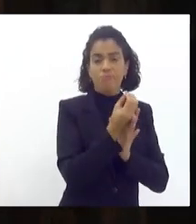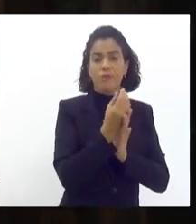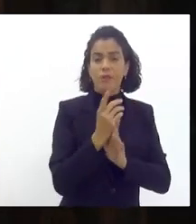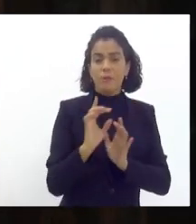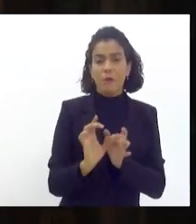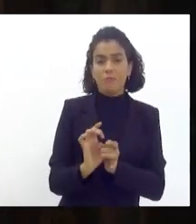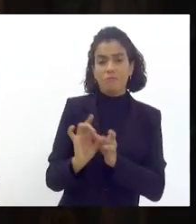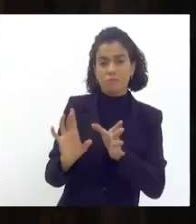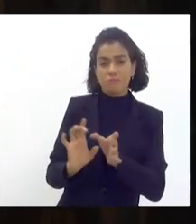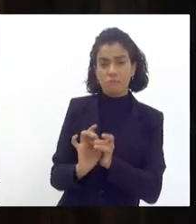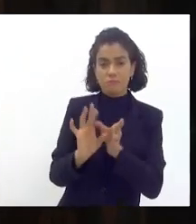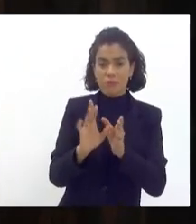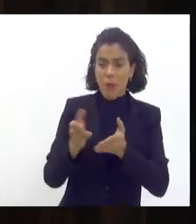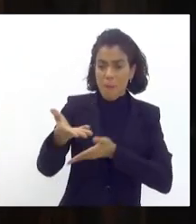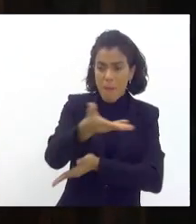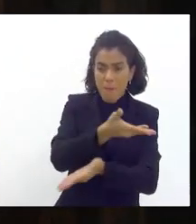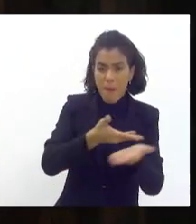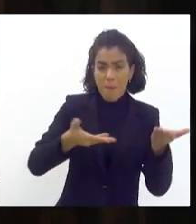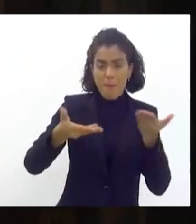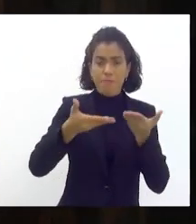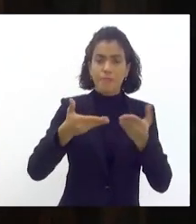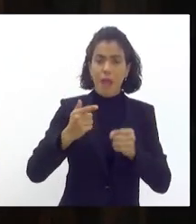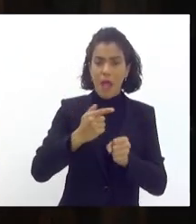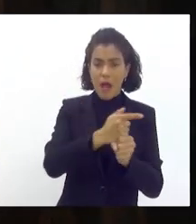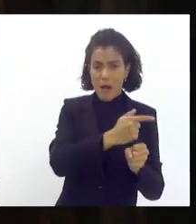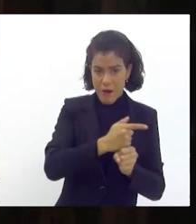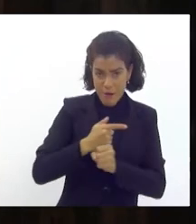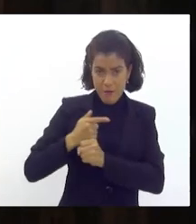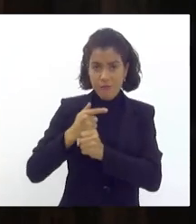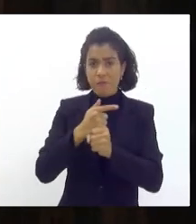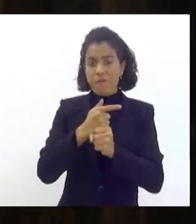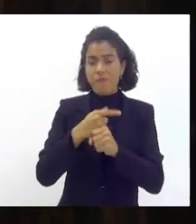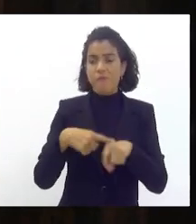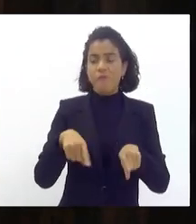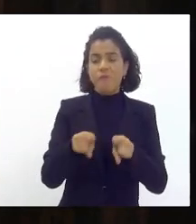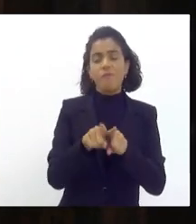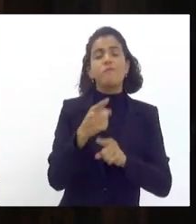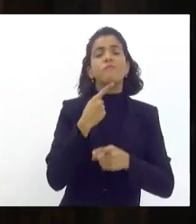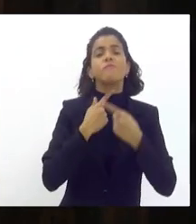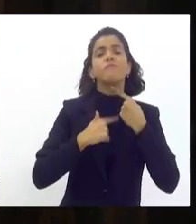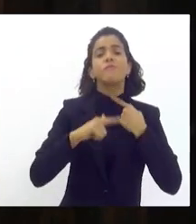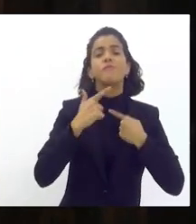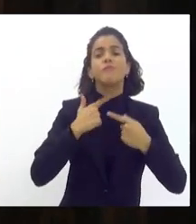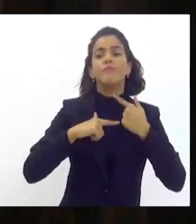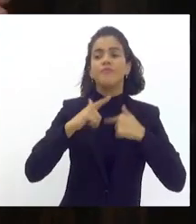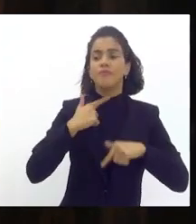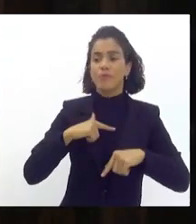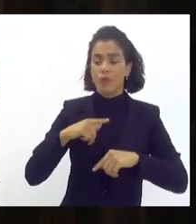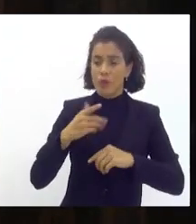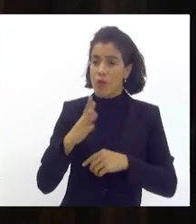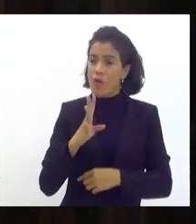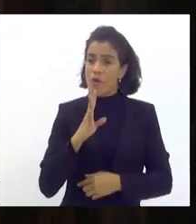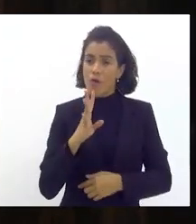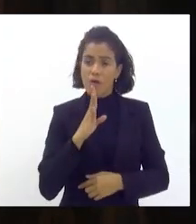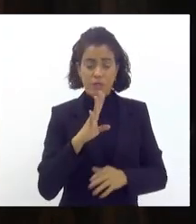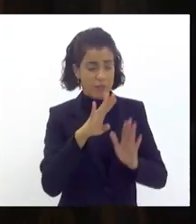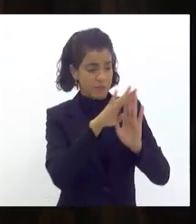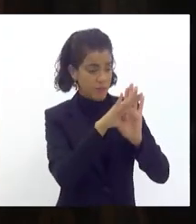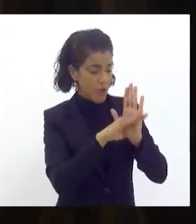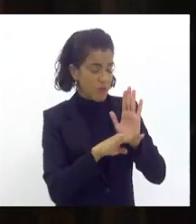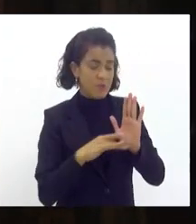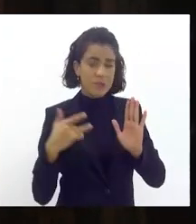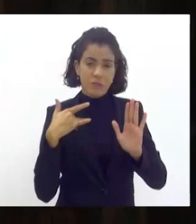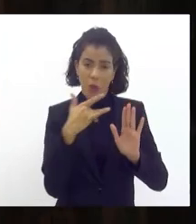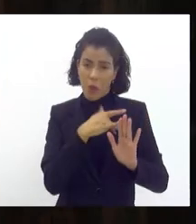está à disposição para fazer interlocução com as agremiações com irmãs que tenham o desejo de conhecer esse programa de saúde específico que nós